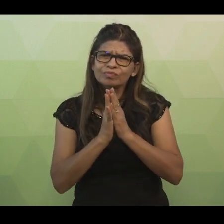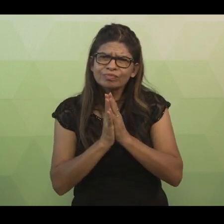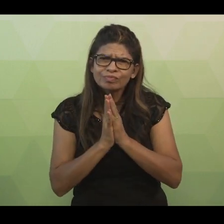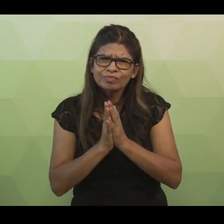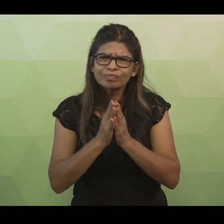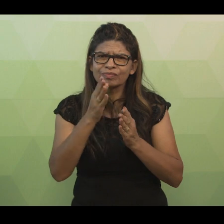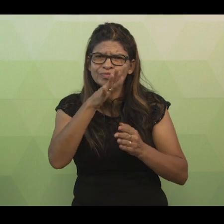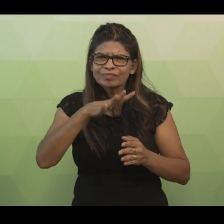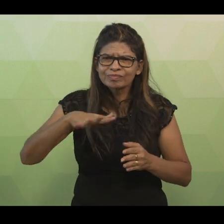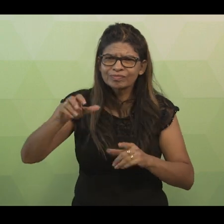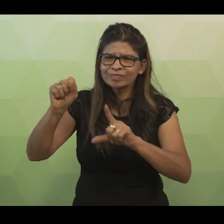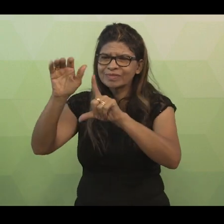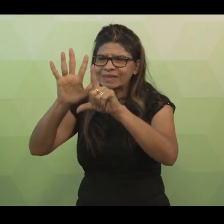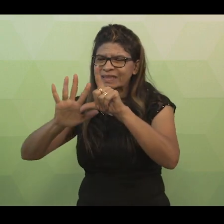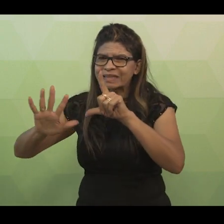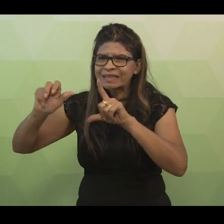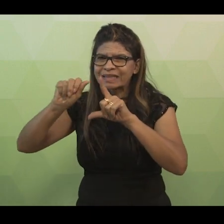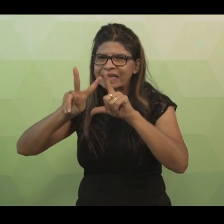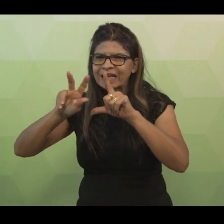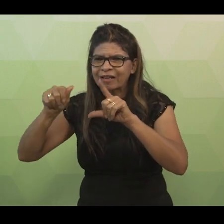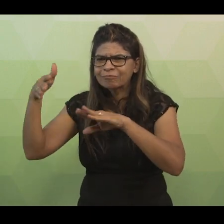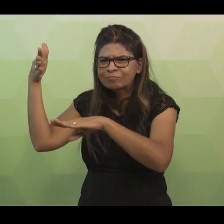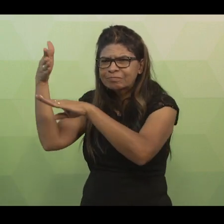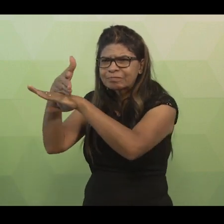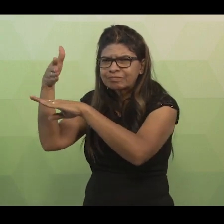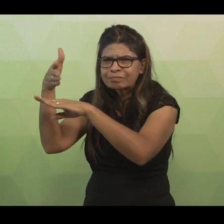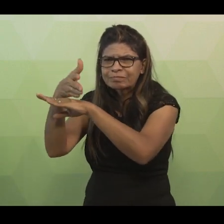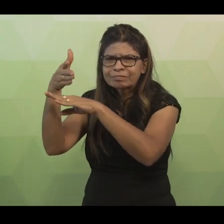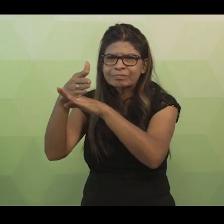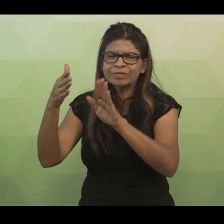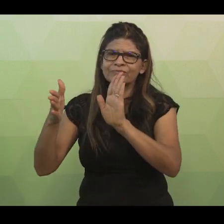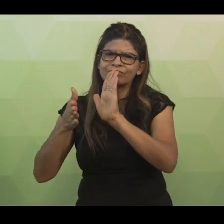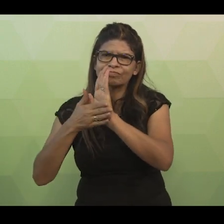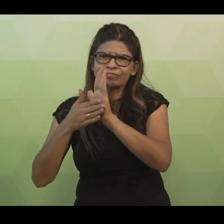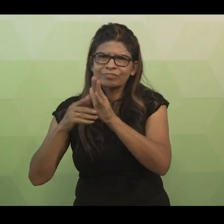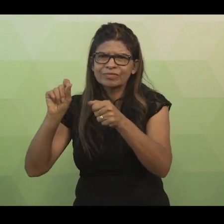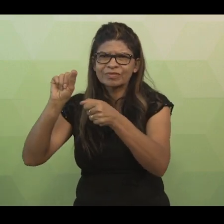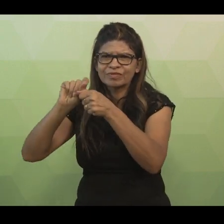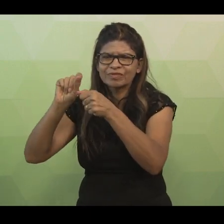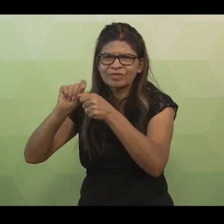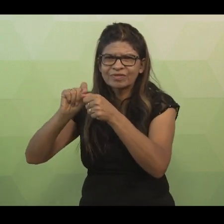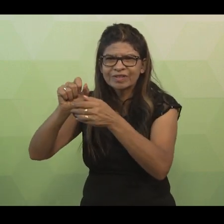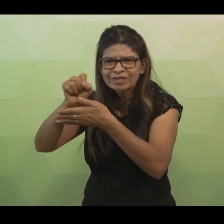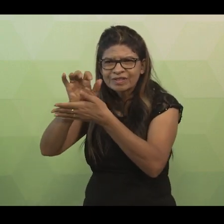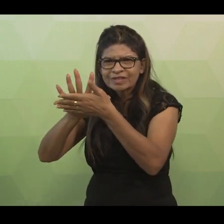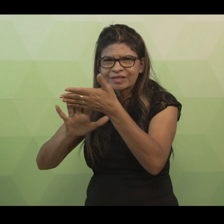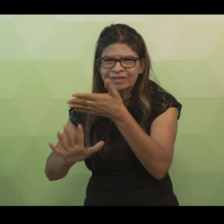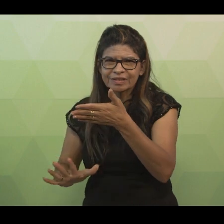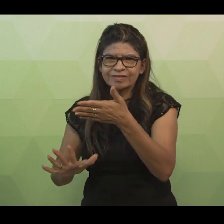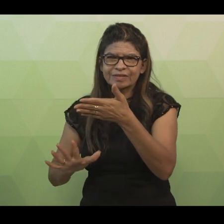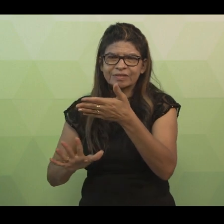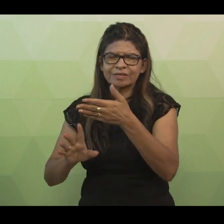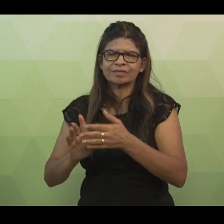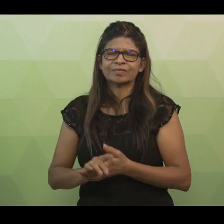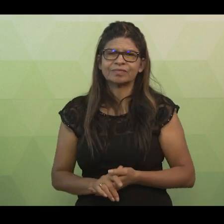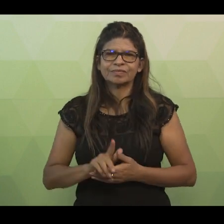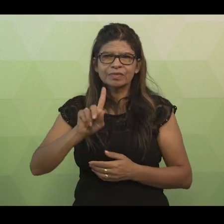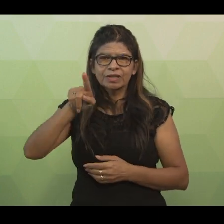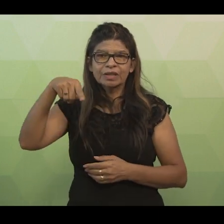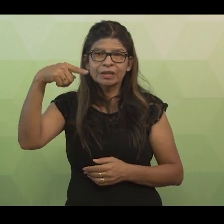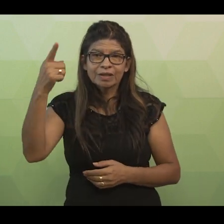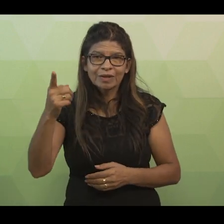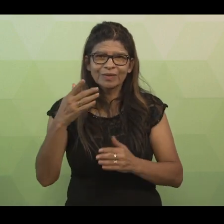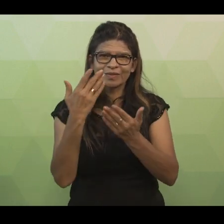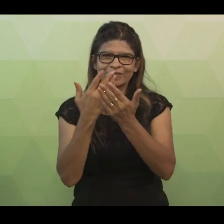vocês na nossa sala virtual e na realização das atividades. Nos encontramos então na próxima aula, para que